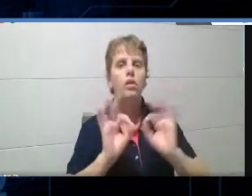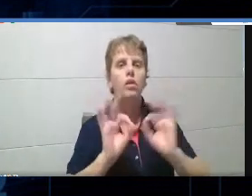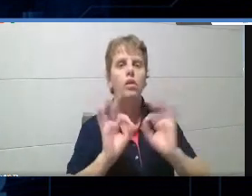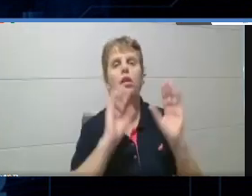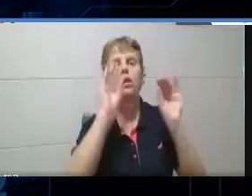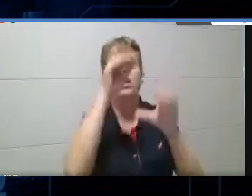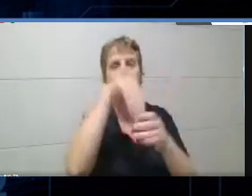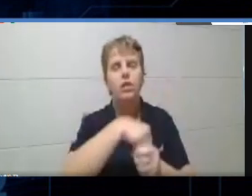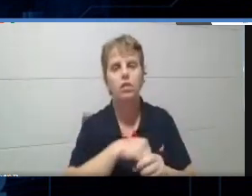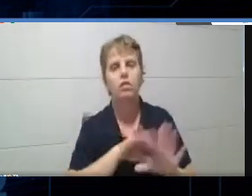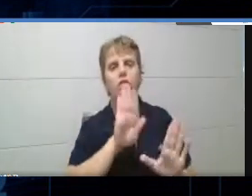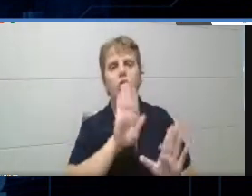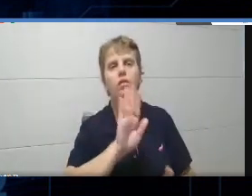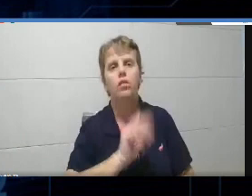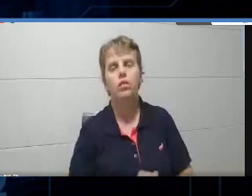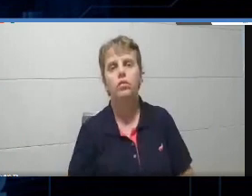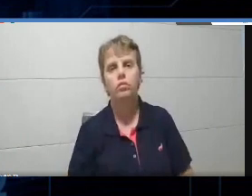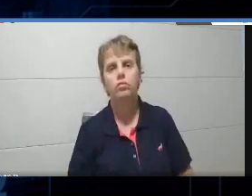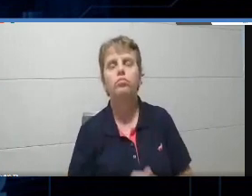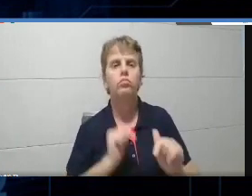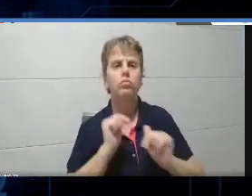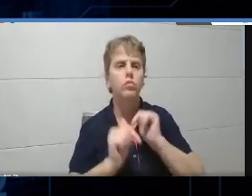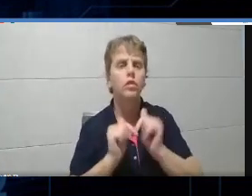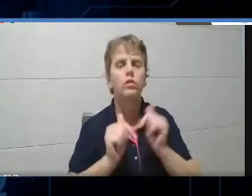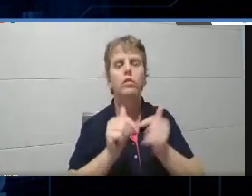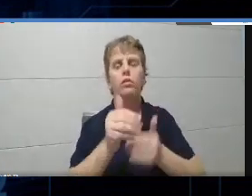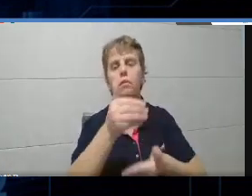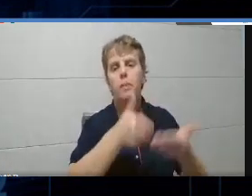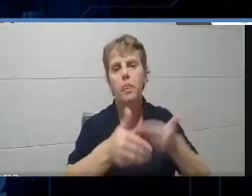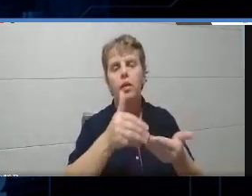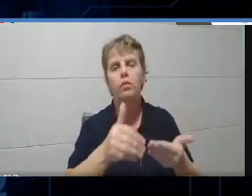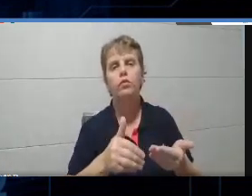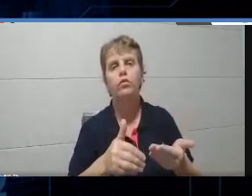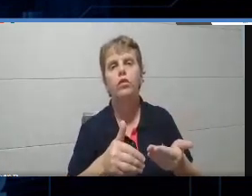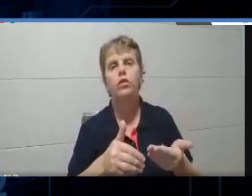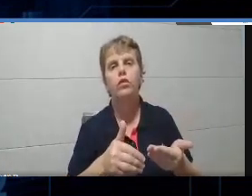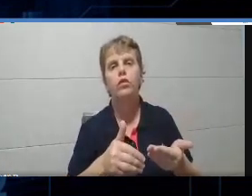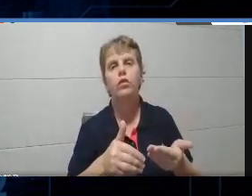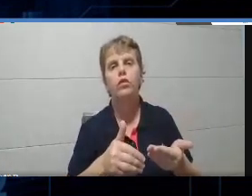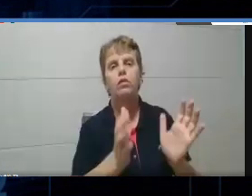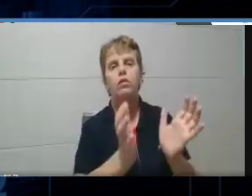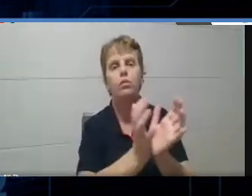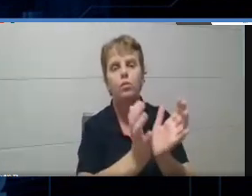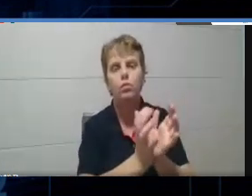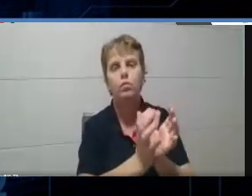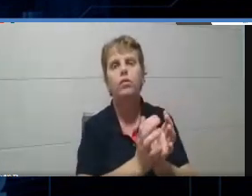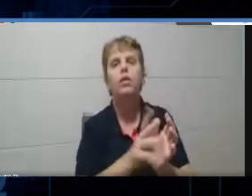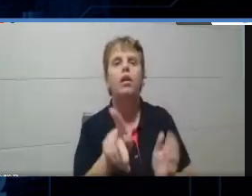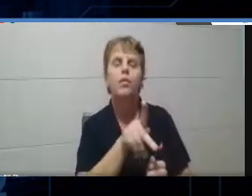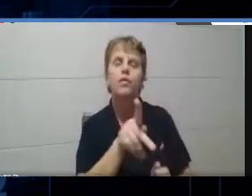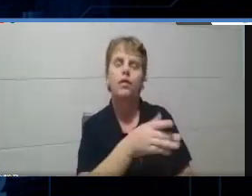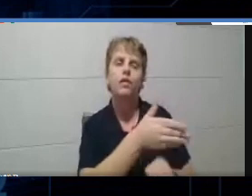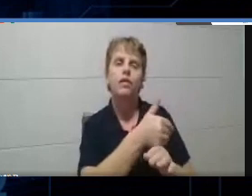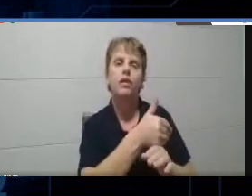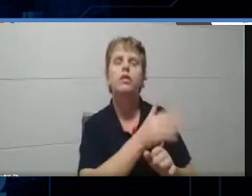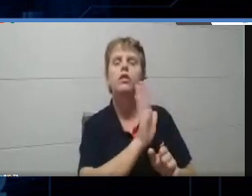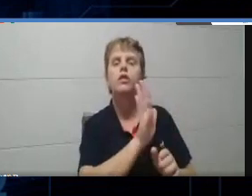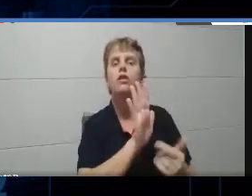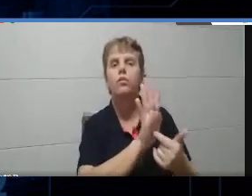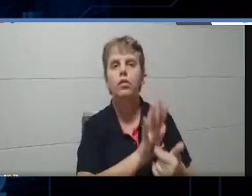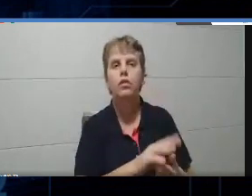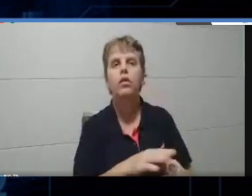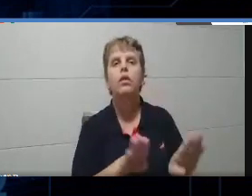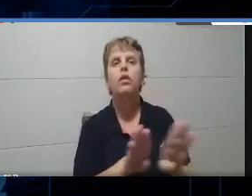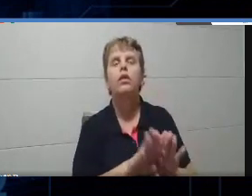bacanas, opção de trabalho colaborativo, como a professora Valkyria já mencionou, né? Também ia mostrar. E o